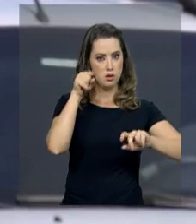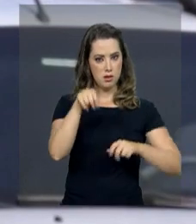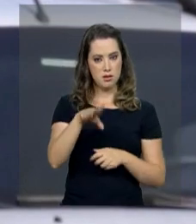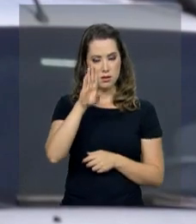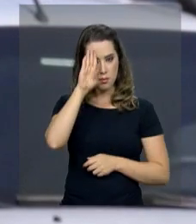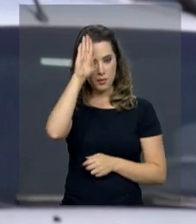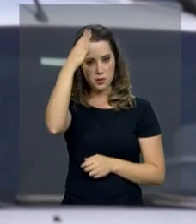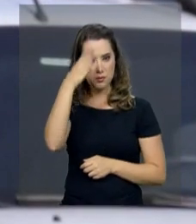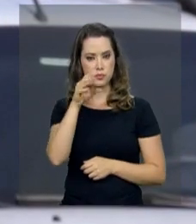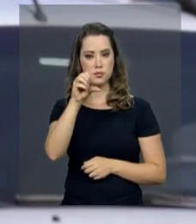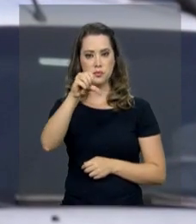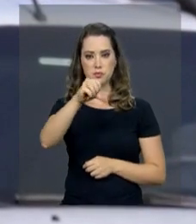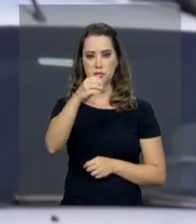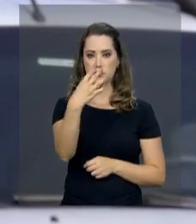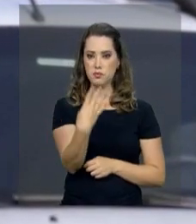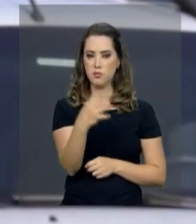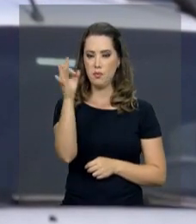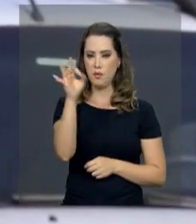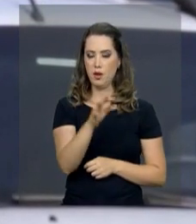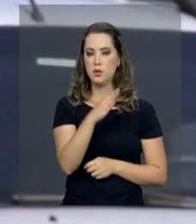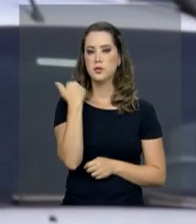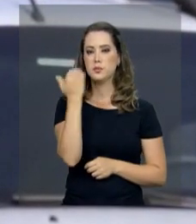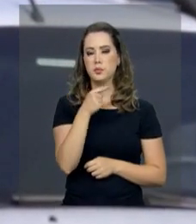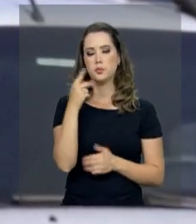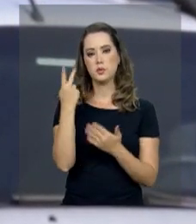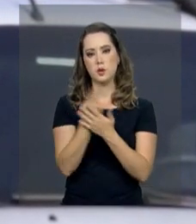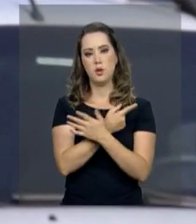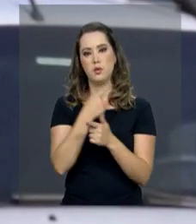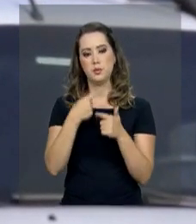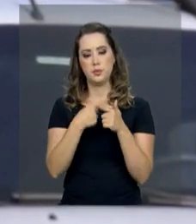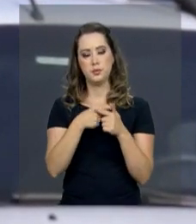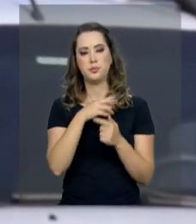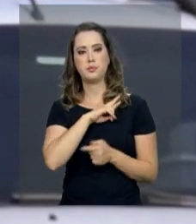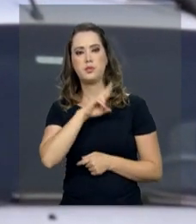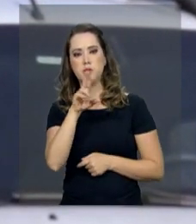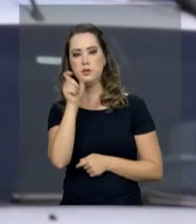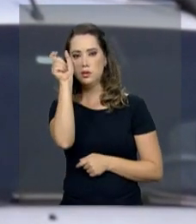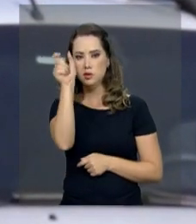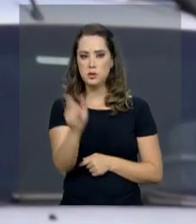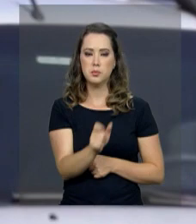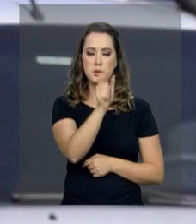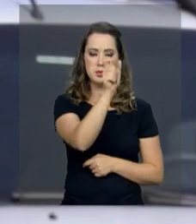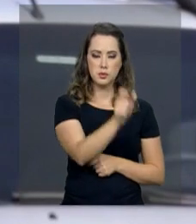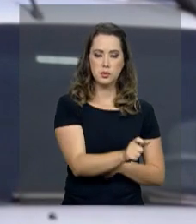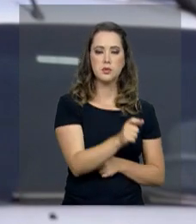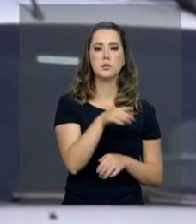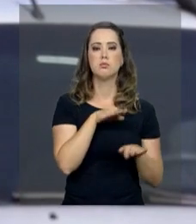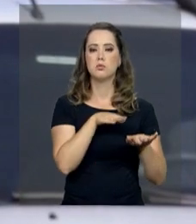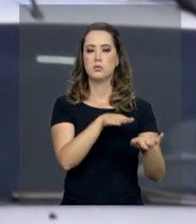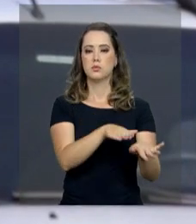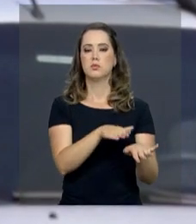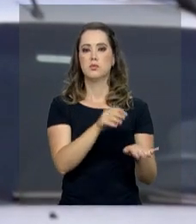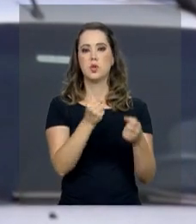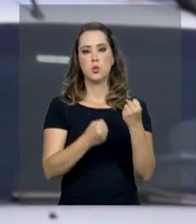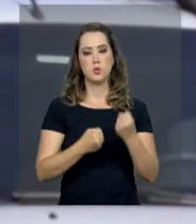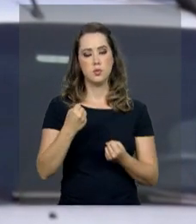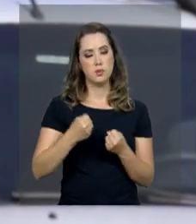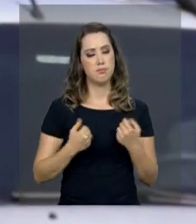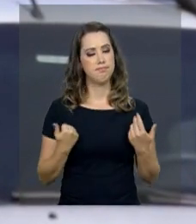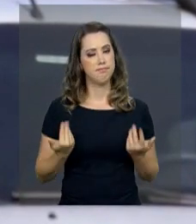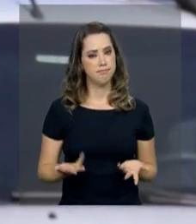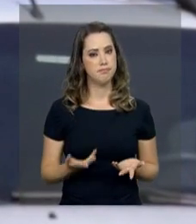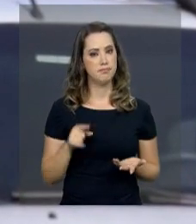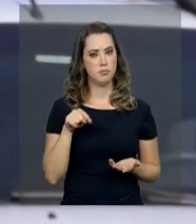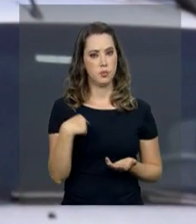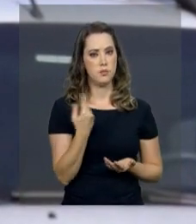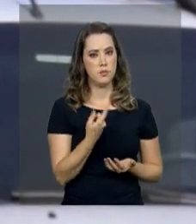repito, 94% dessas mortes são ocorridas pela responsabilidade direta ou indireta dos usuários, quer dizer, dos motoristas. Por isso que